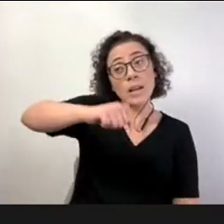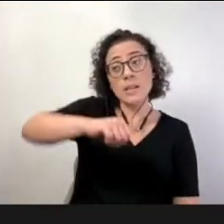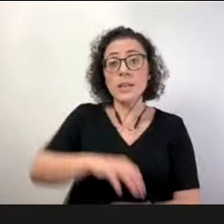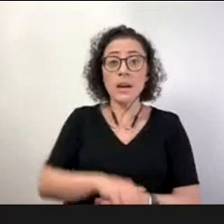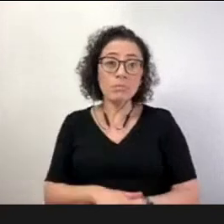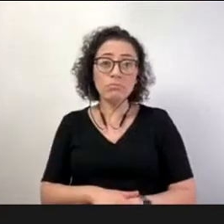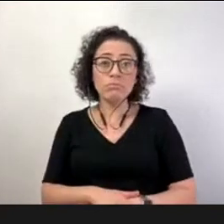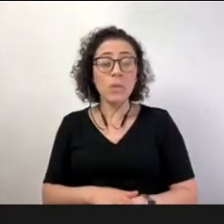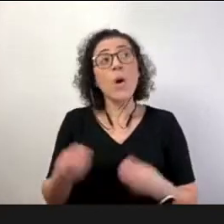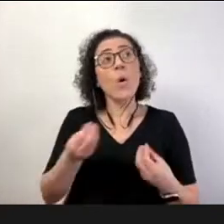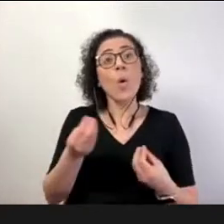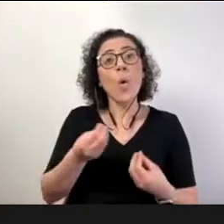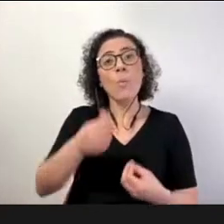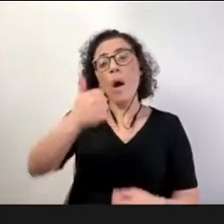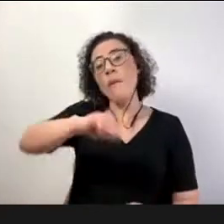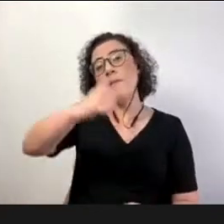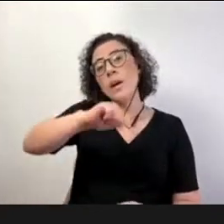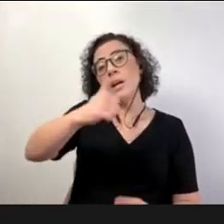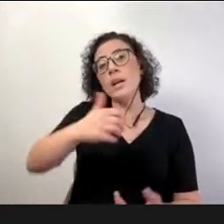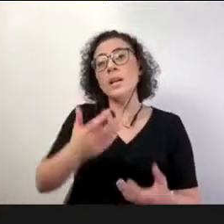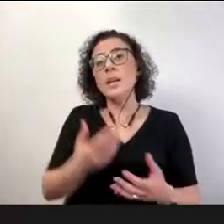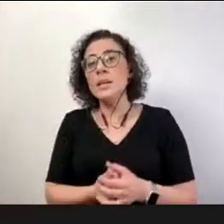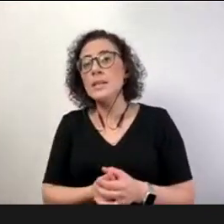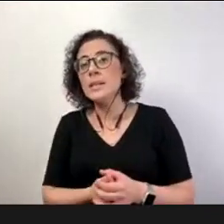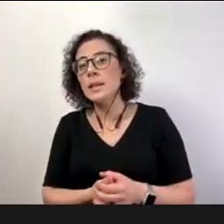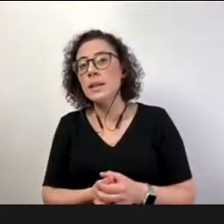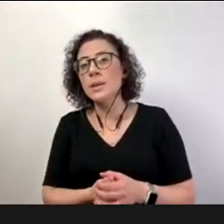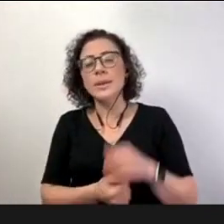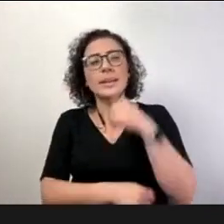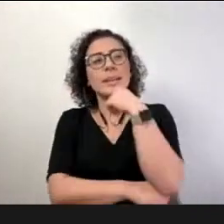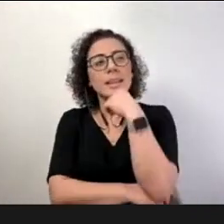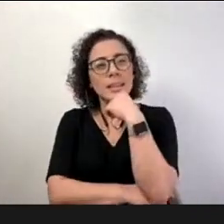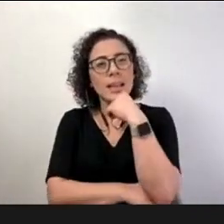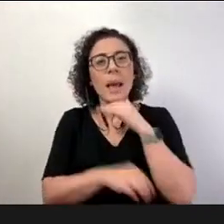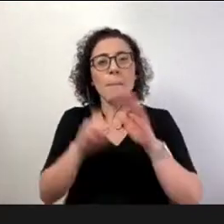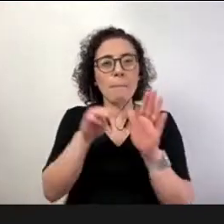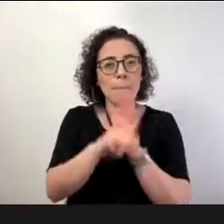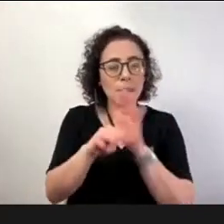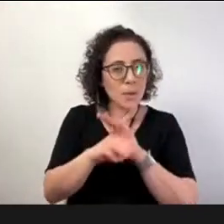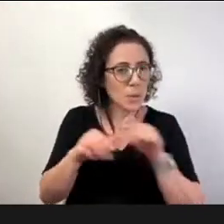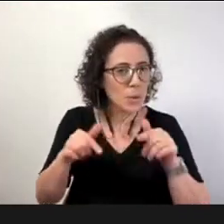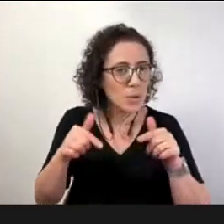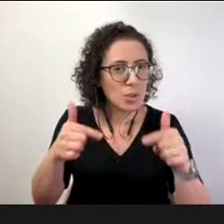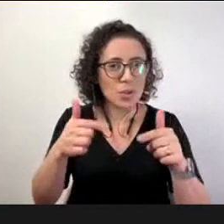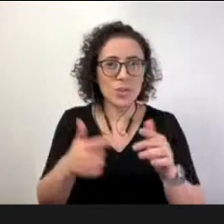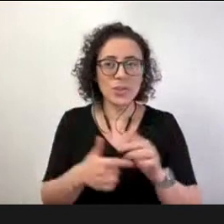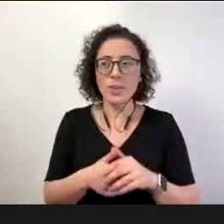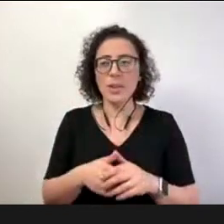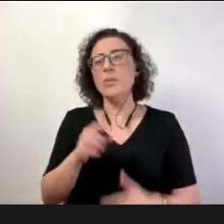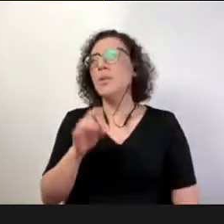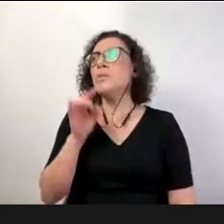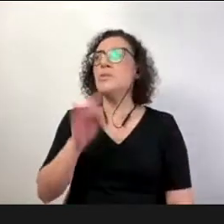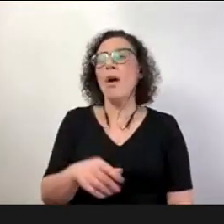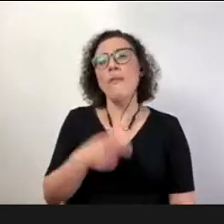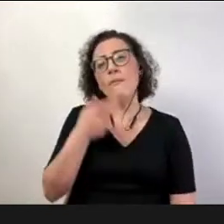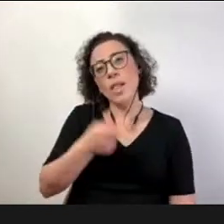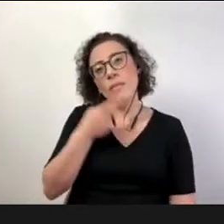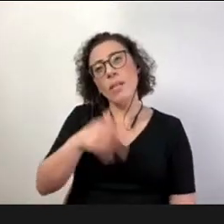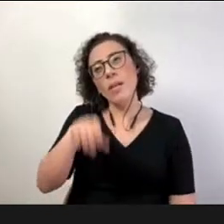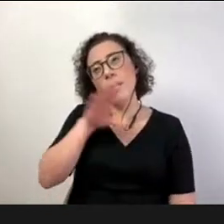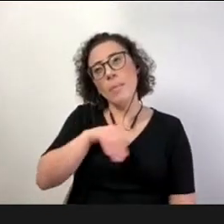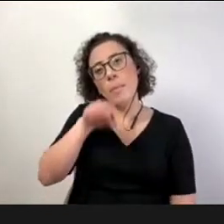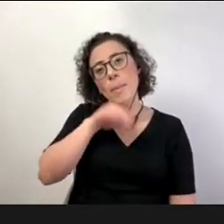de fato garante que a metodologia seja ativa e a gente não caia na armadilha de uma exposição de um monólogo na frente do